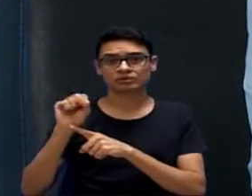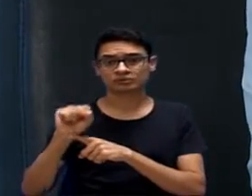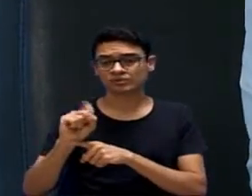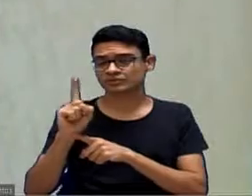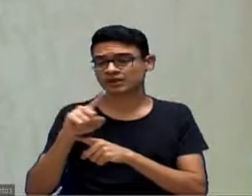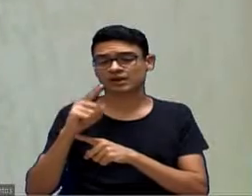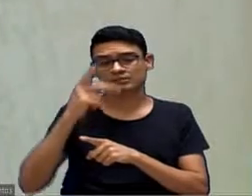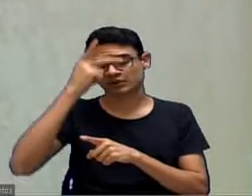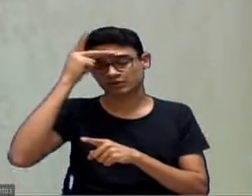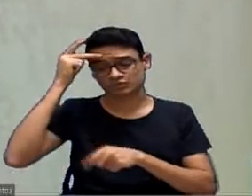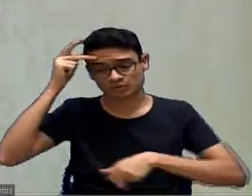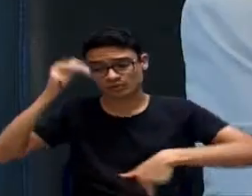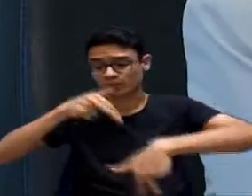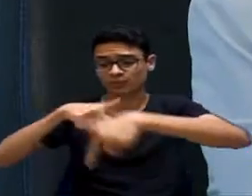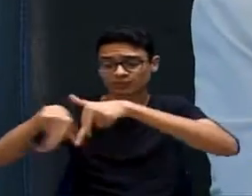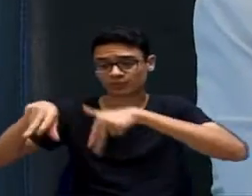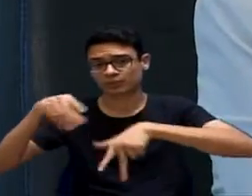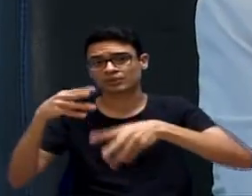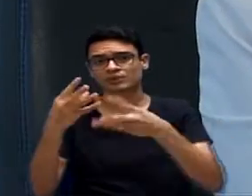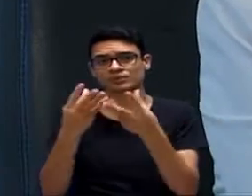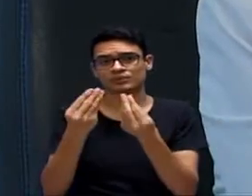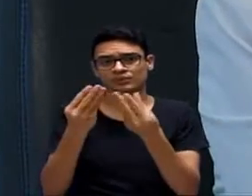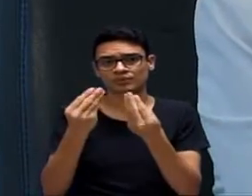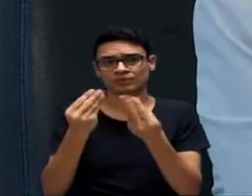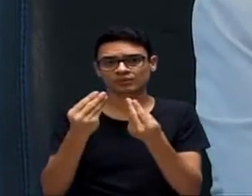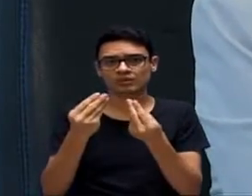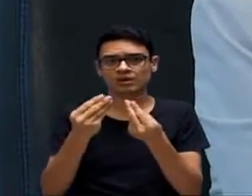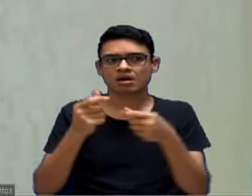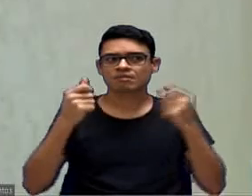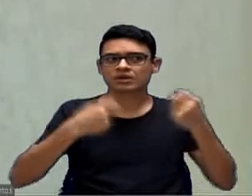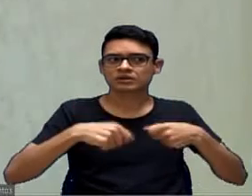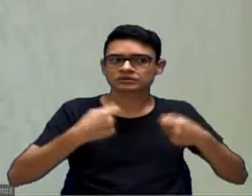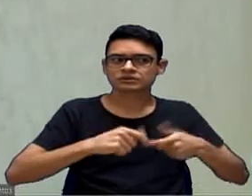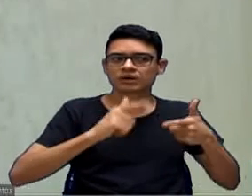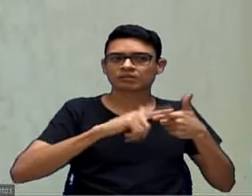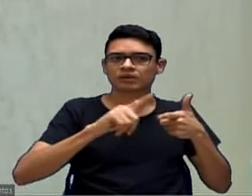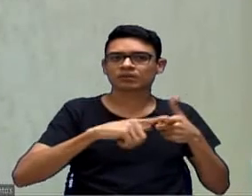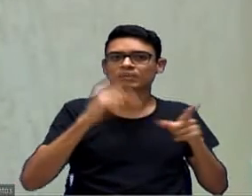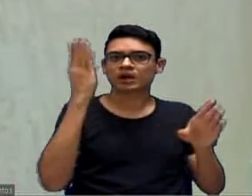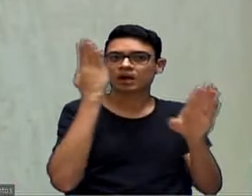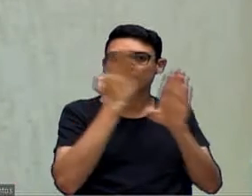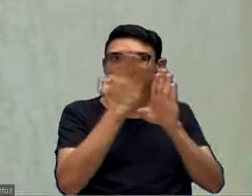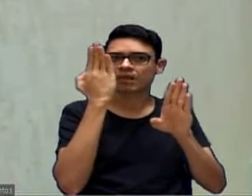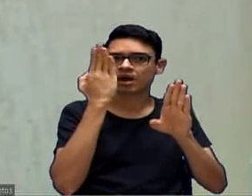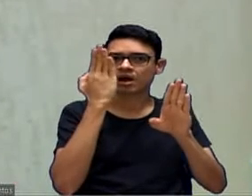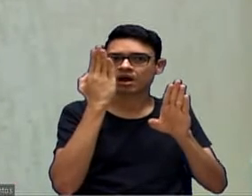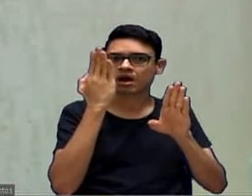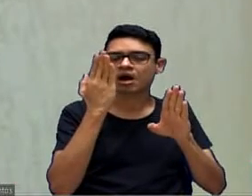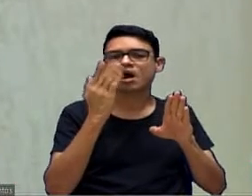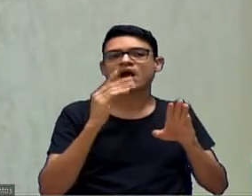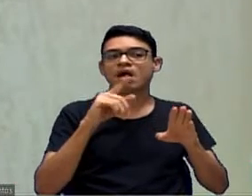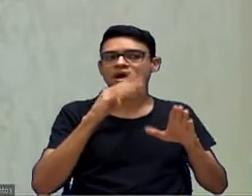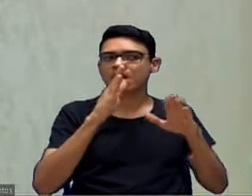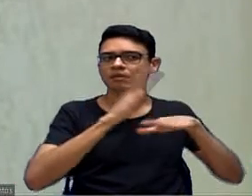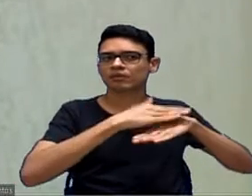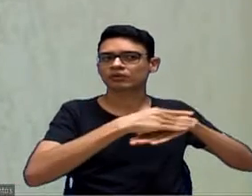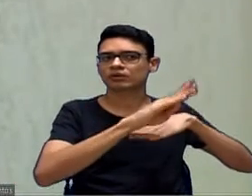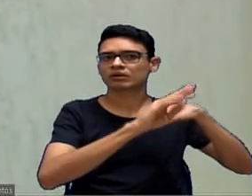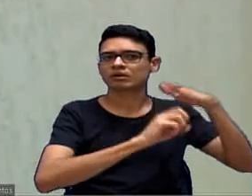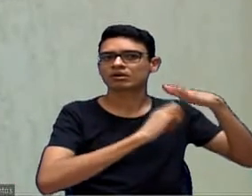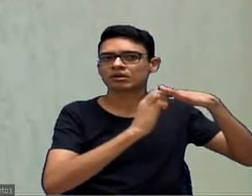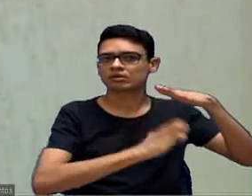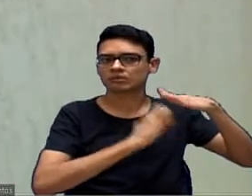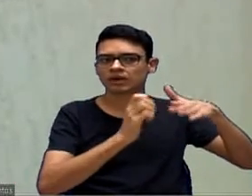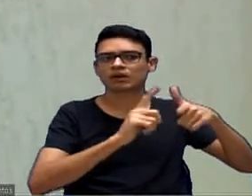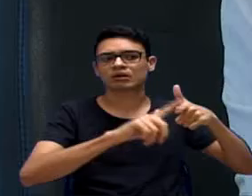terrível. Mitigar e compensar. E compensar. O que foi feito? O que foi cobrado deles para